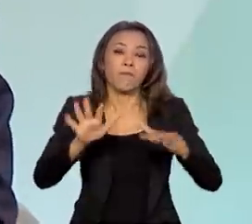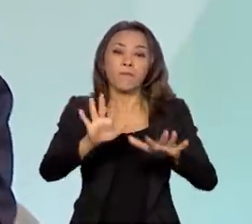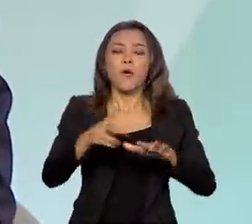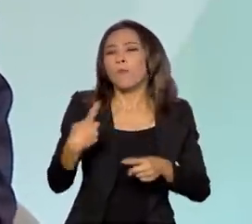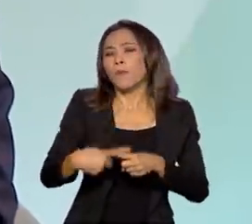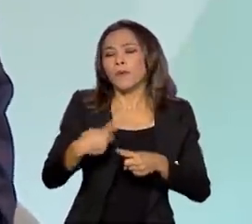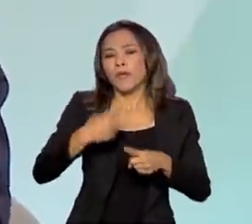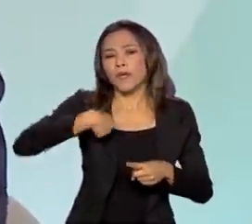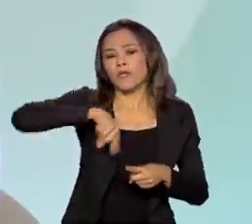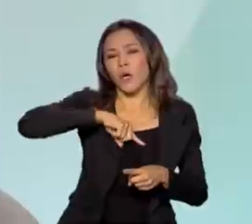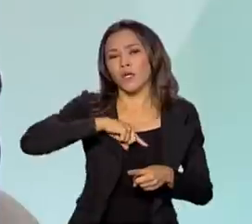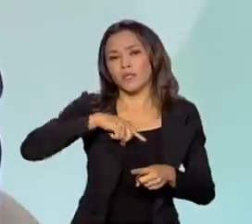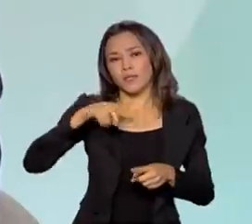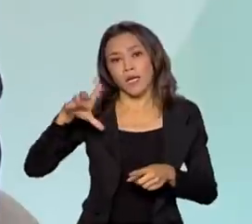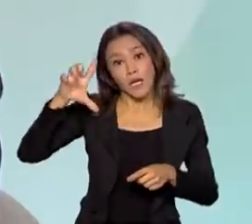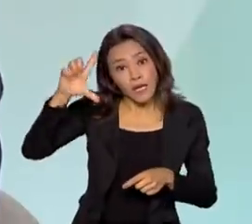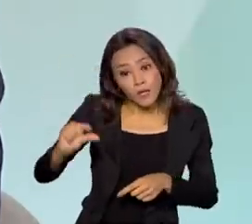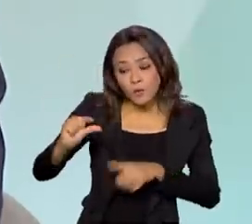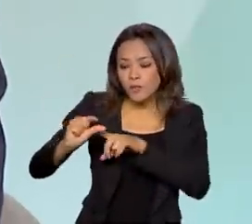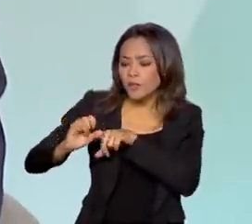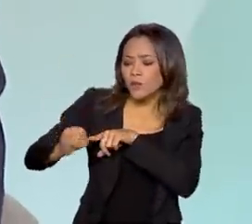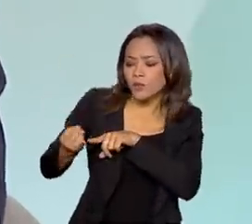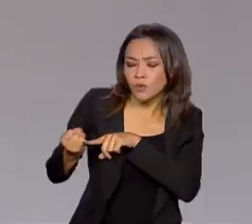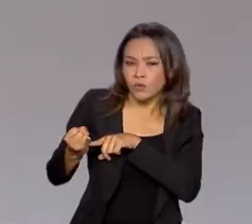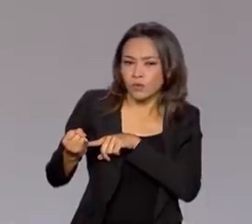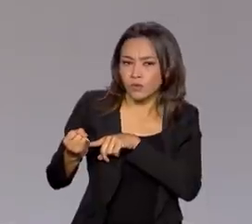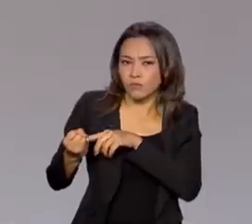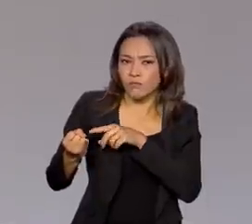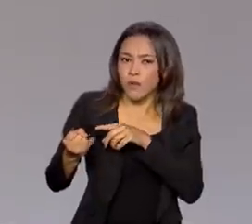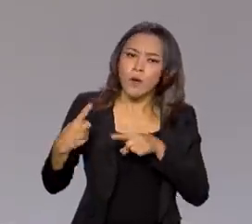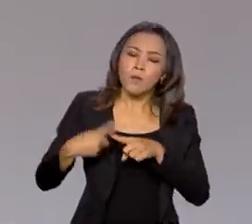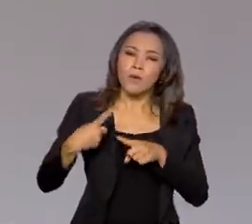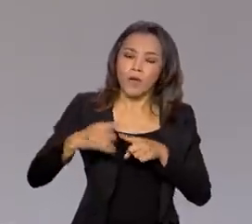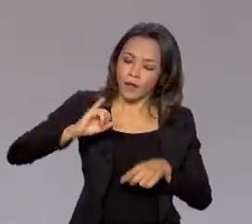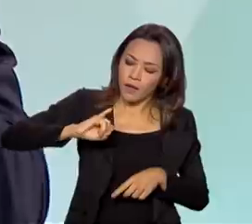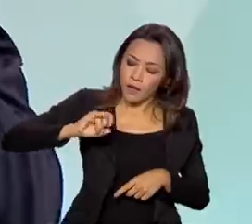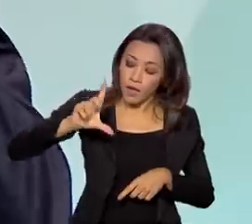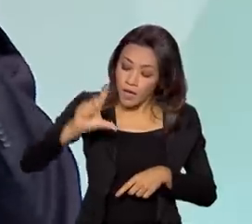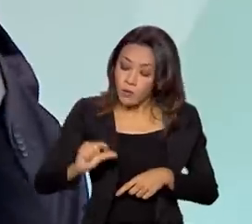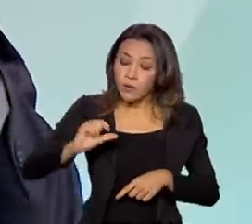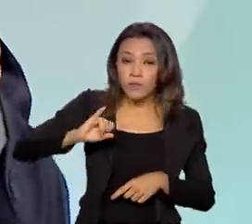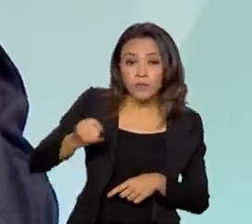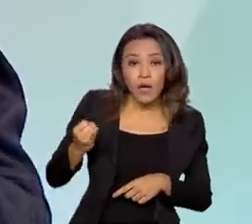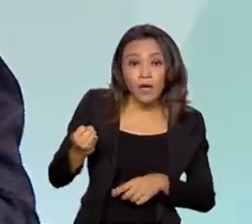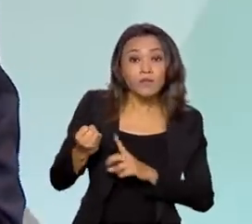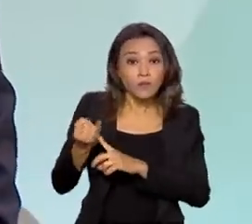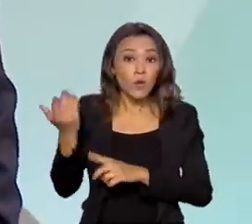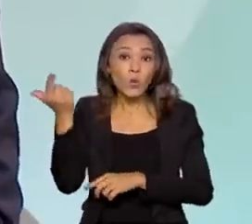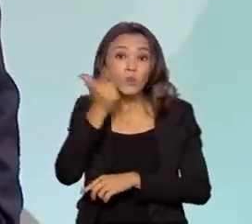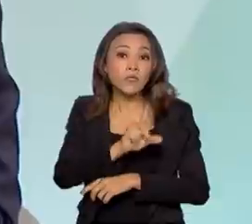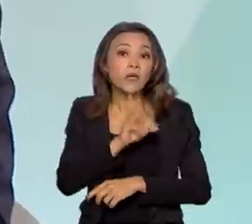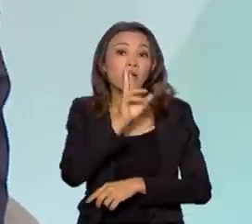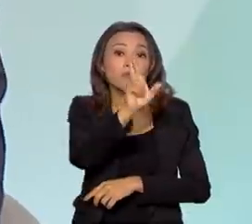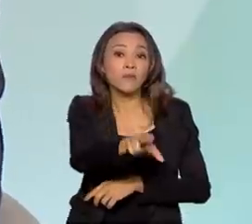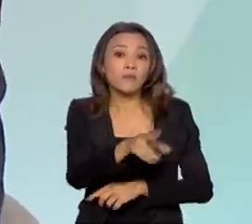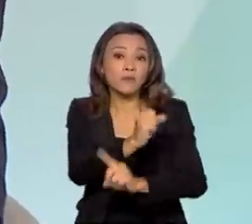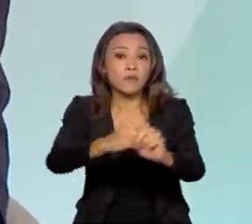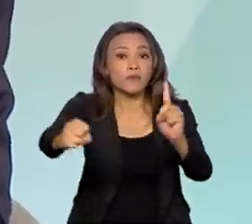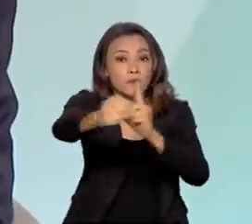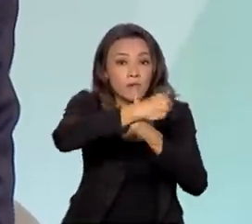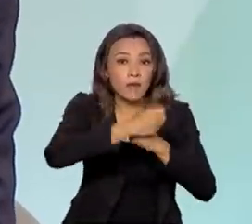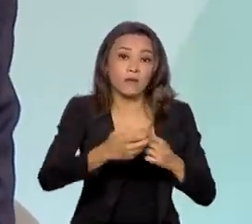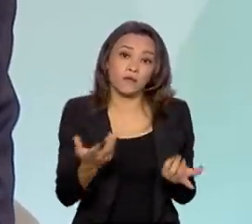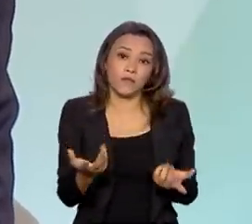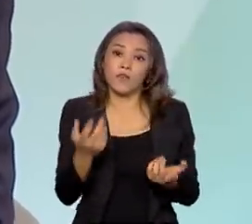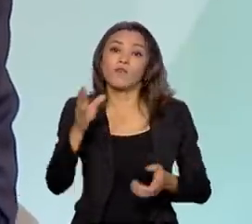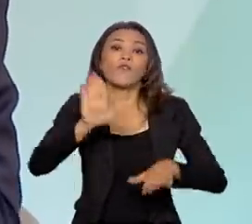as hipóteses na redução da taxa de juros. Perfeito. Porque a redução da taxa de juros, ela atende a sociedade como um todo. Não depende da